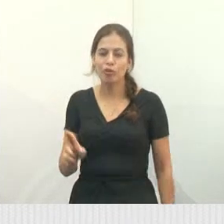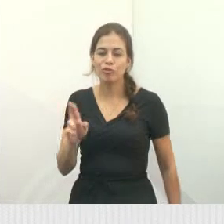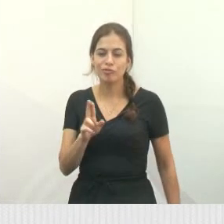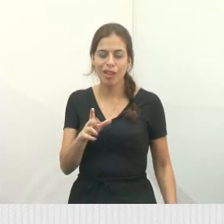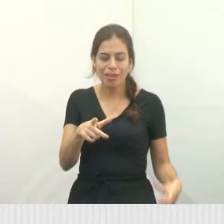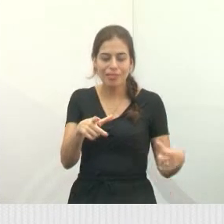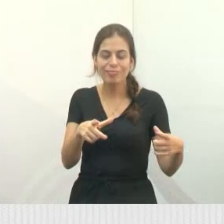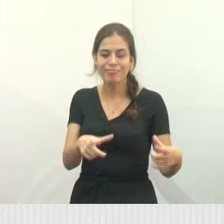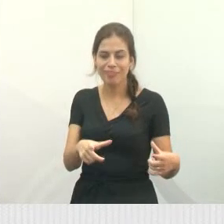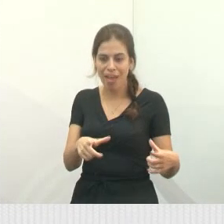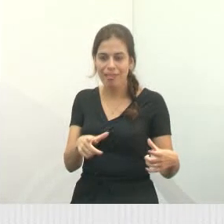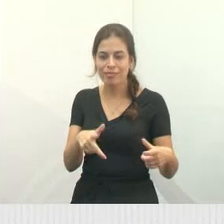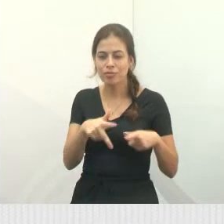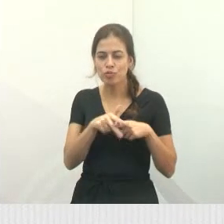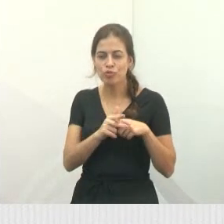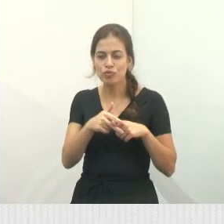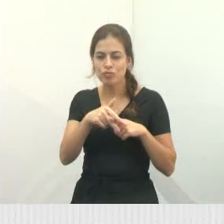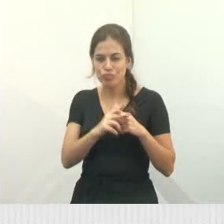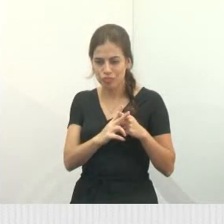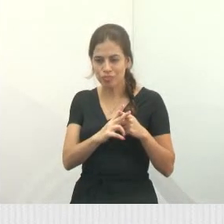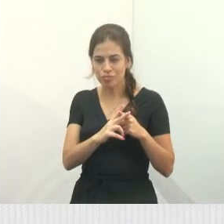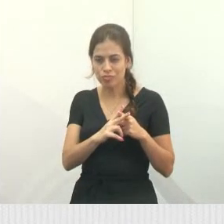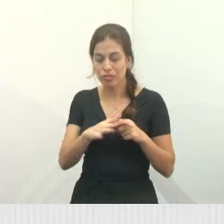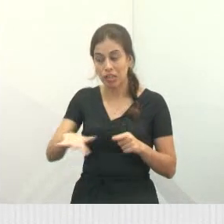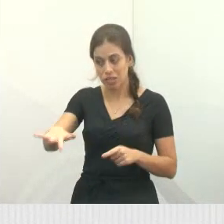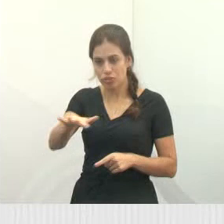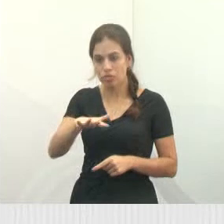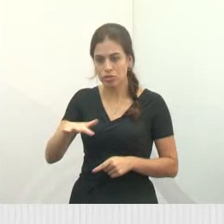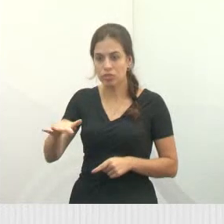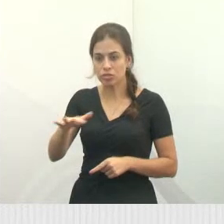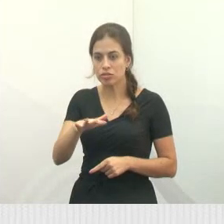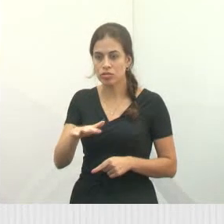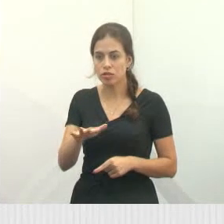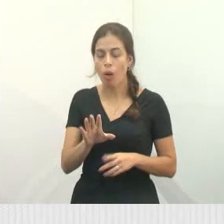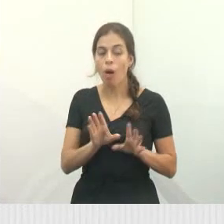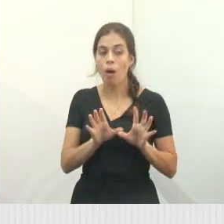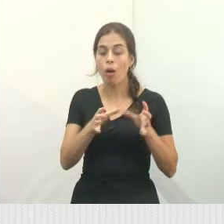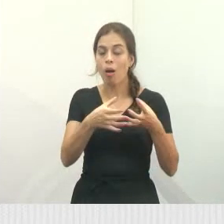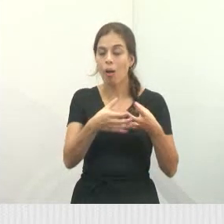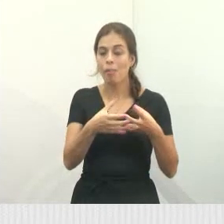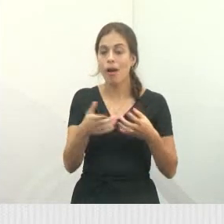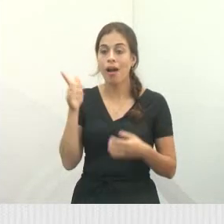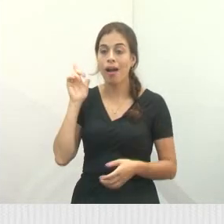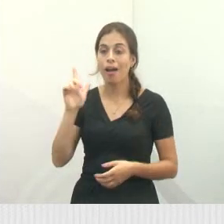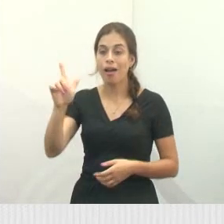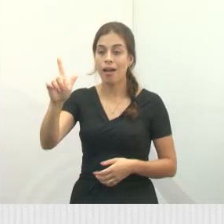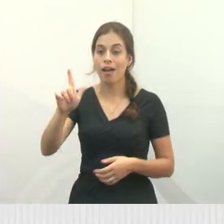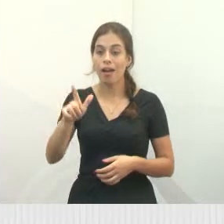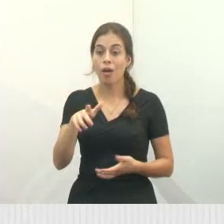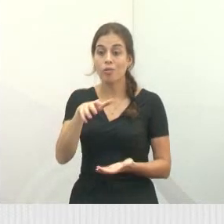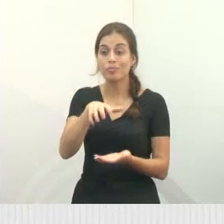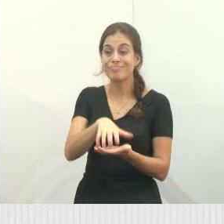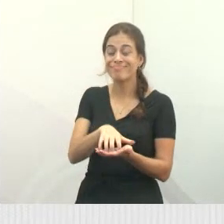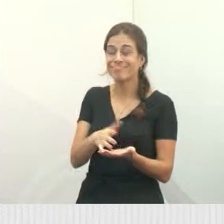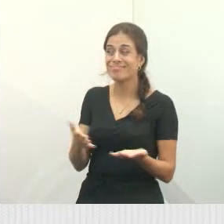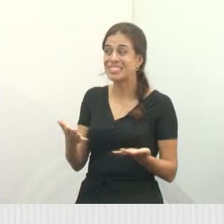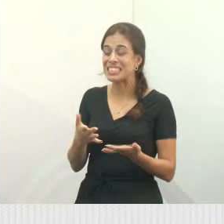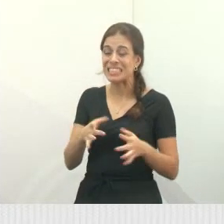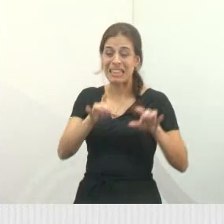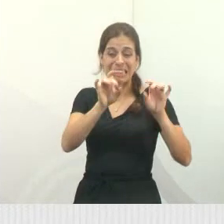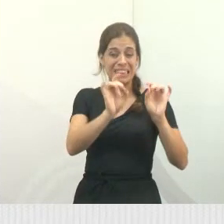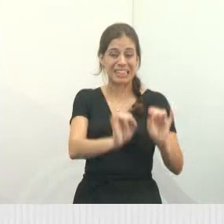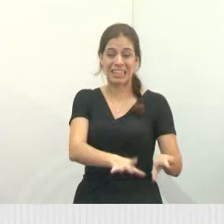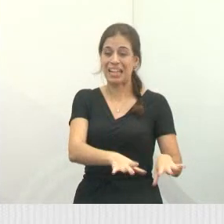espaço aí, reformado nessa região e a comunidade ganhar espaço, que hoje está abandonado e